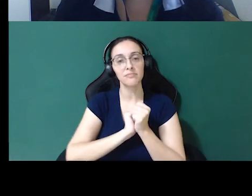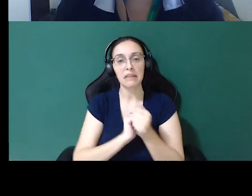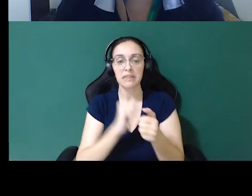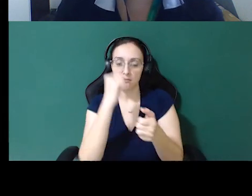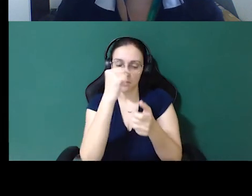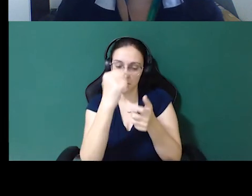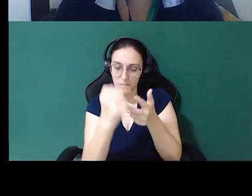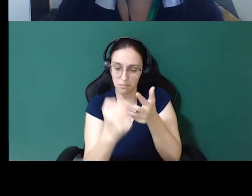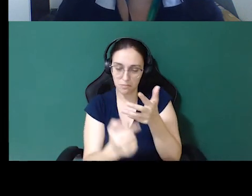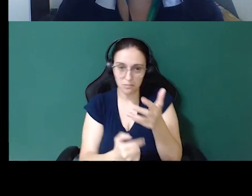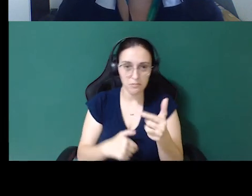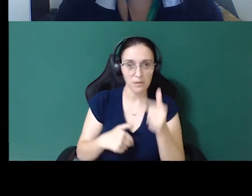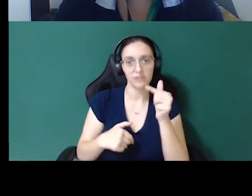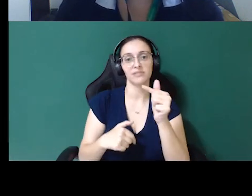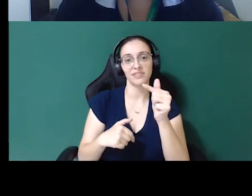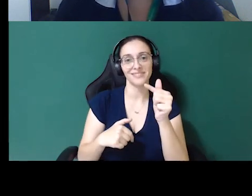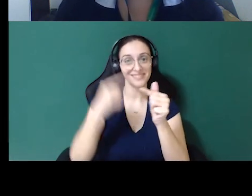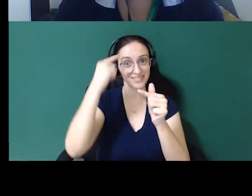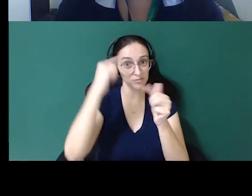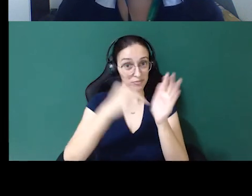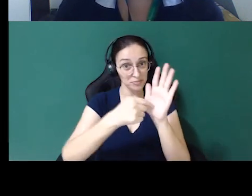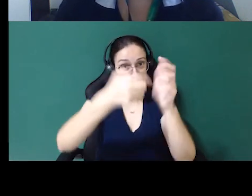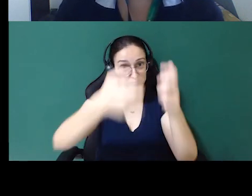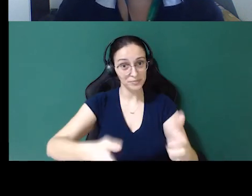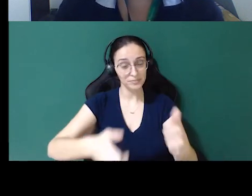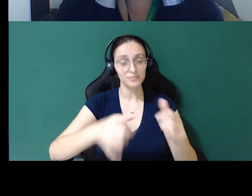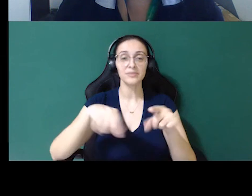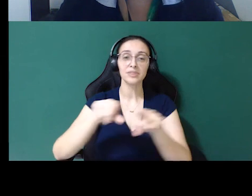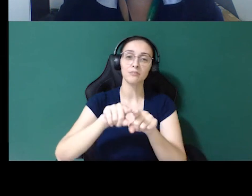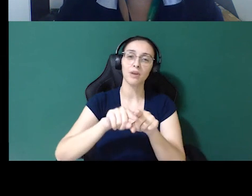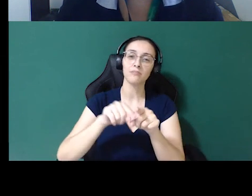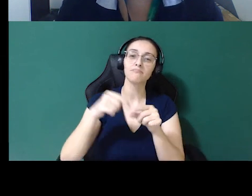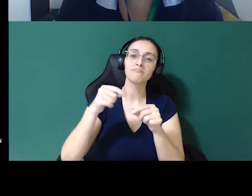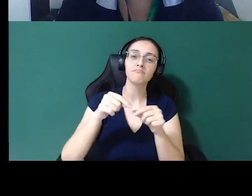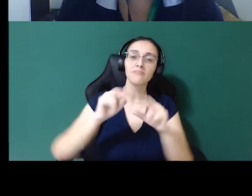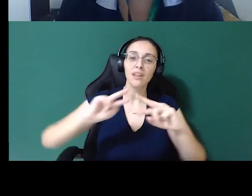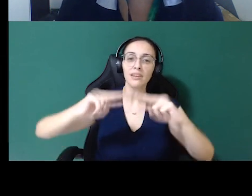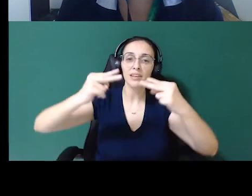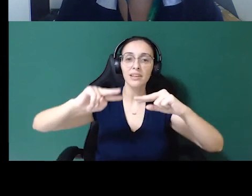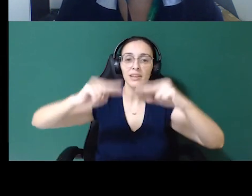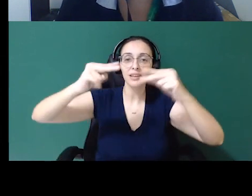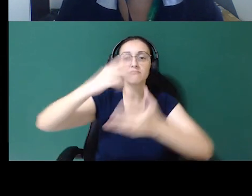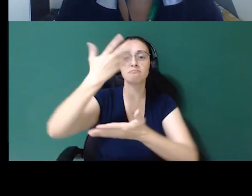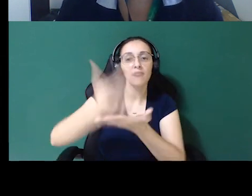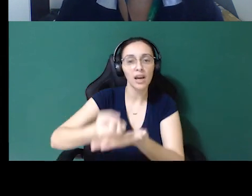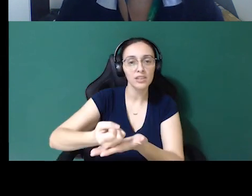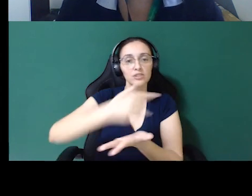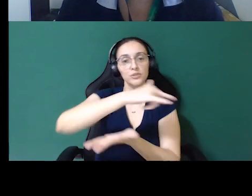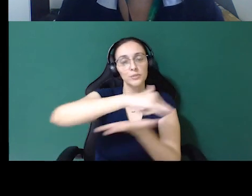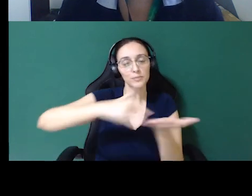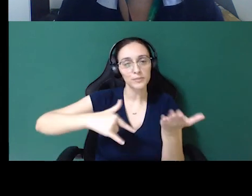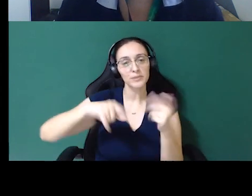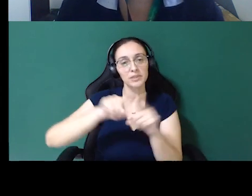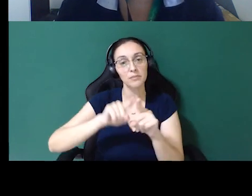passos, que foi aquele que eu passei para vocês, e ela traz os links para vocês baixarem o documento